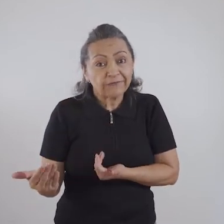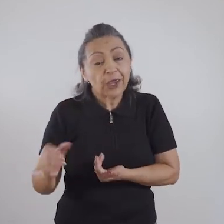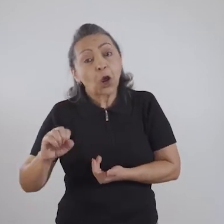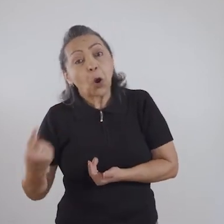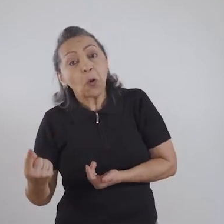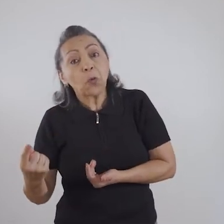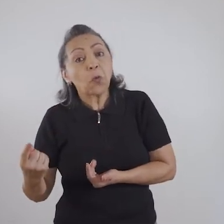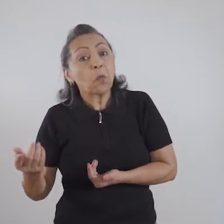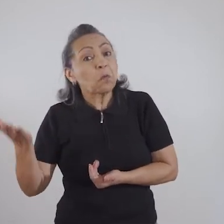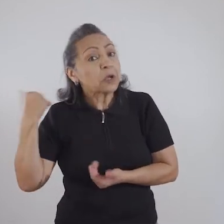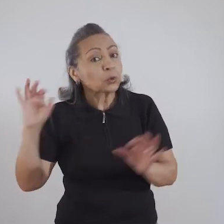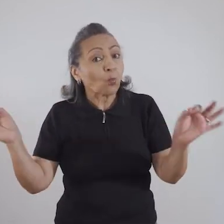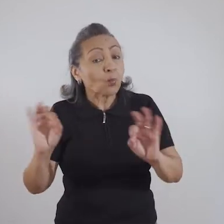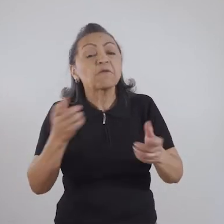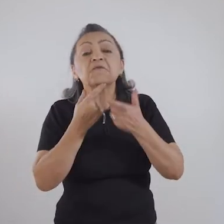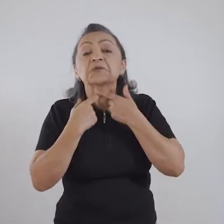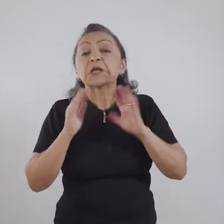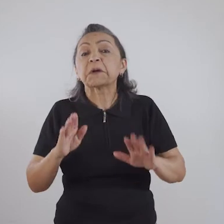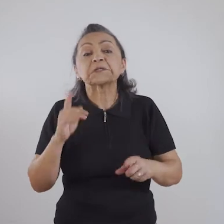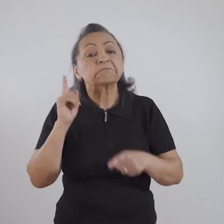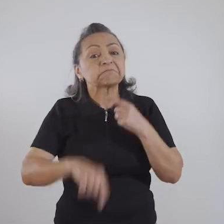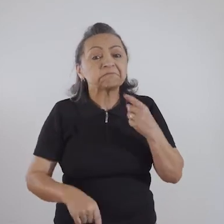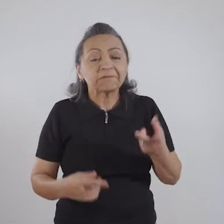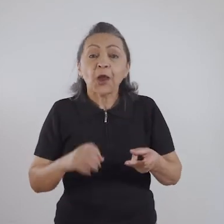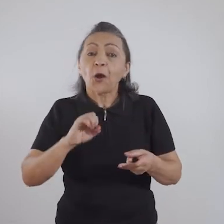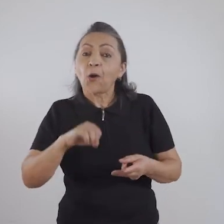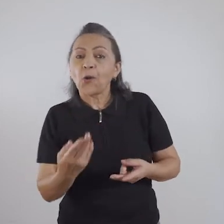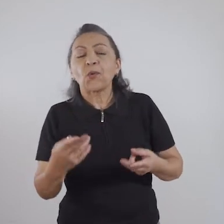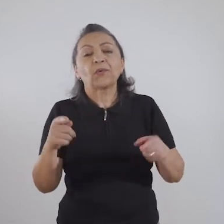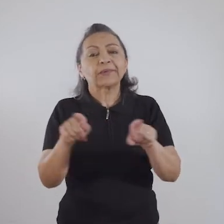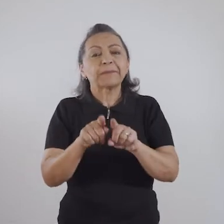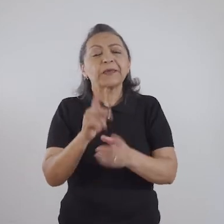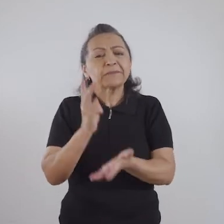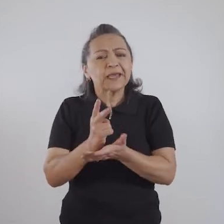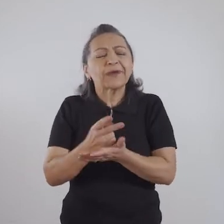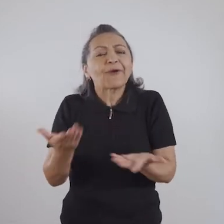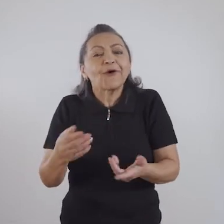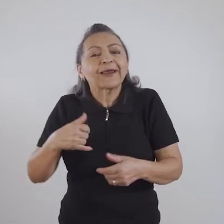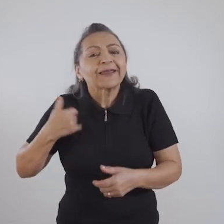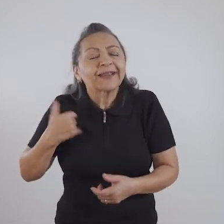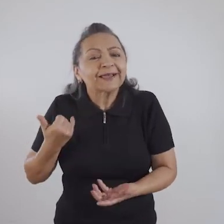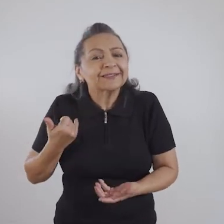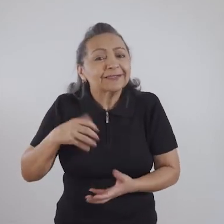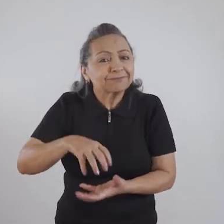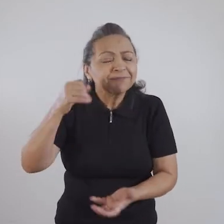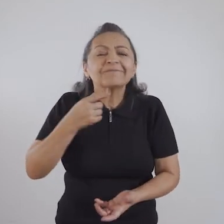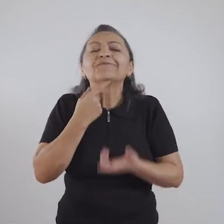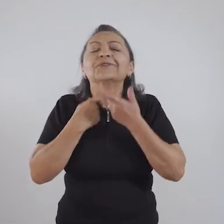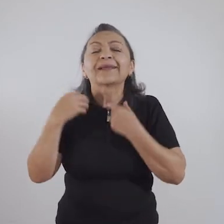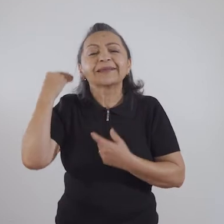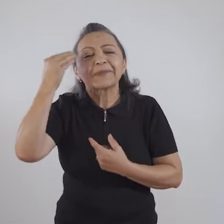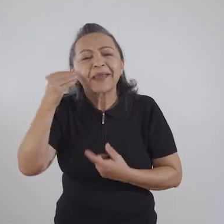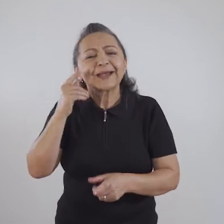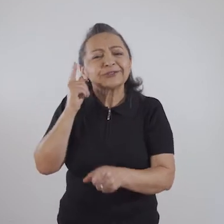fez de uma idade anterior, ou que teria desejo e nunca fez porque nunca foi permitido, ou até mesmo que